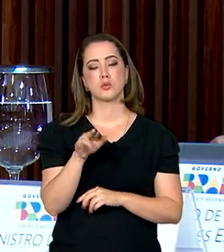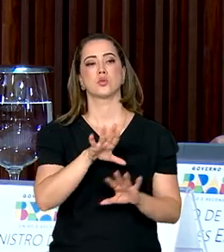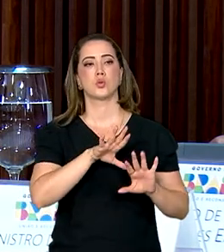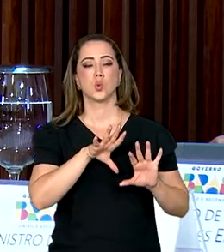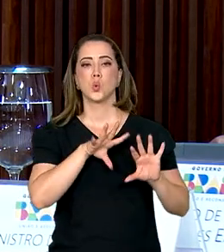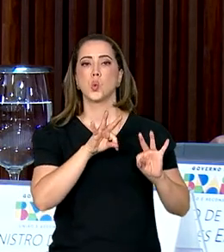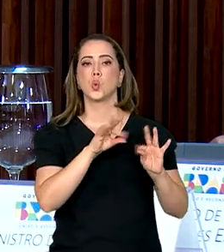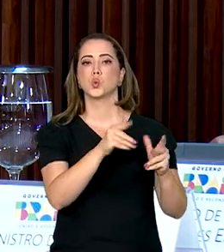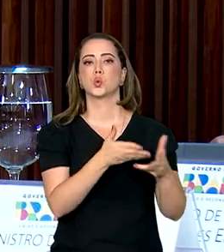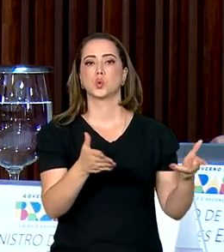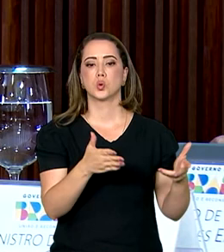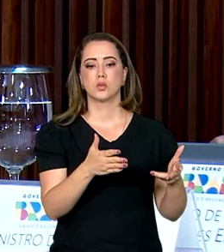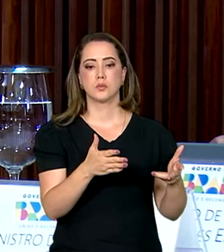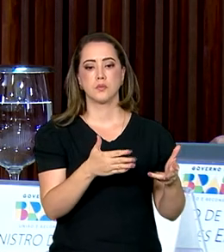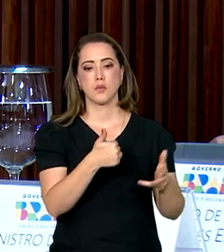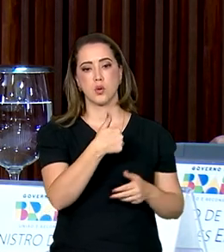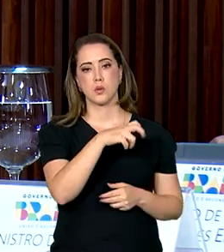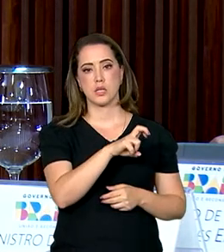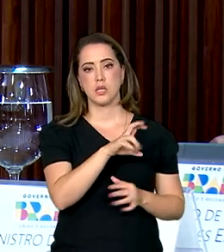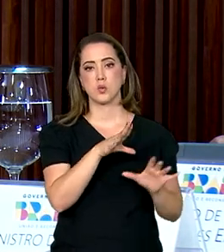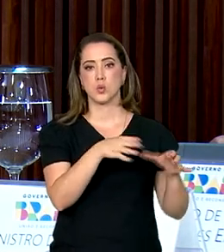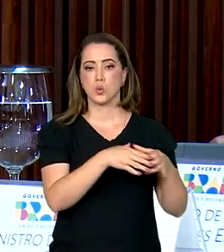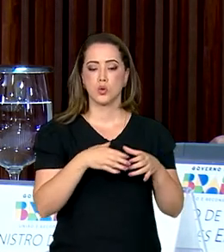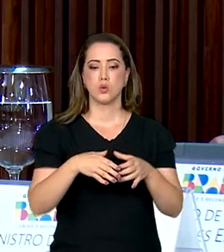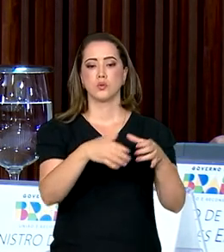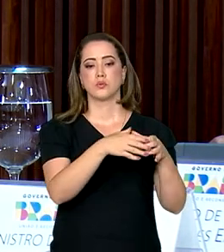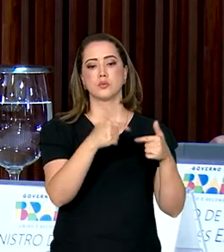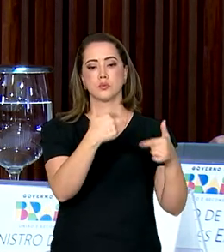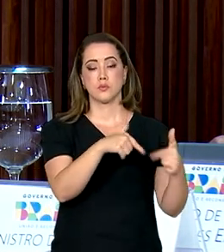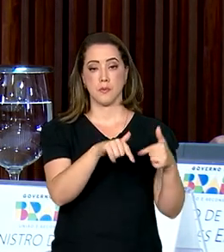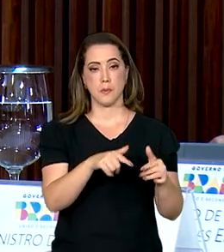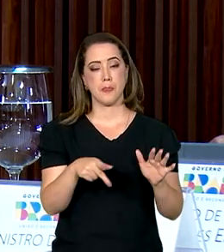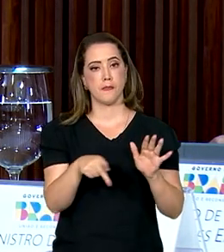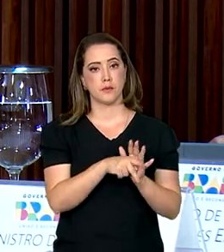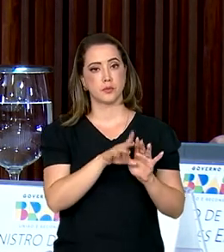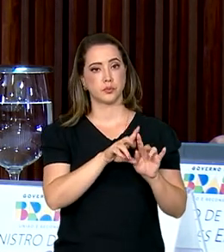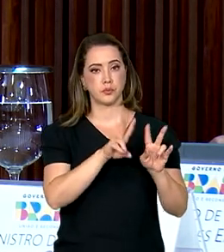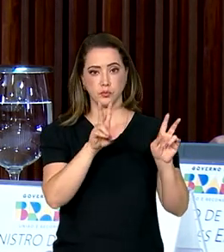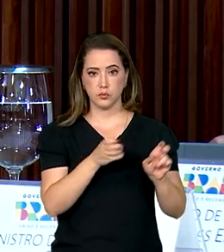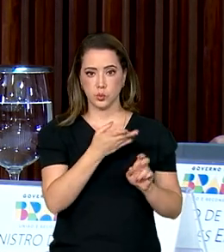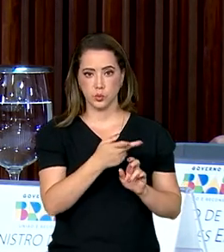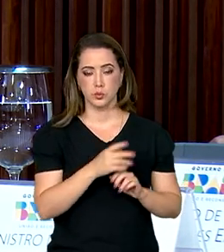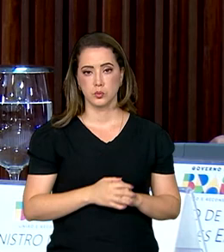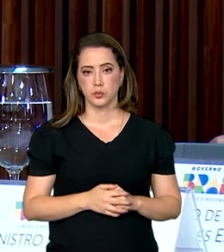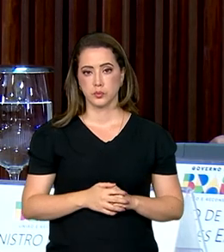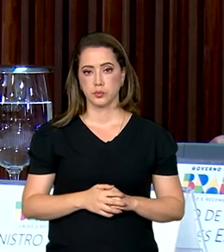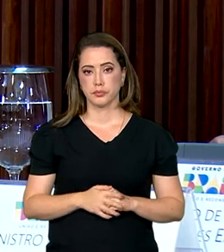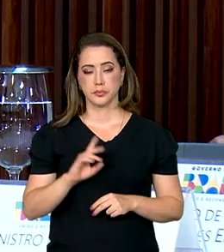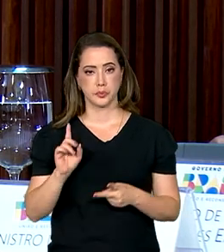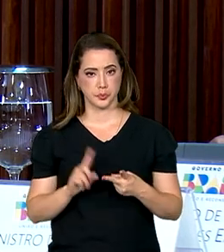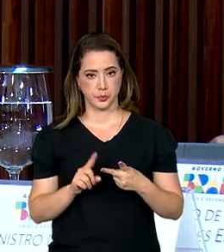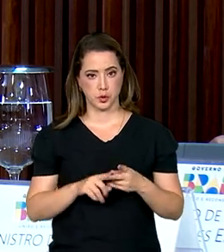os 15 grupos de trabalho da trilha de xerpas. Uma segunda